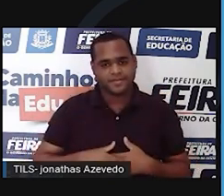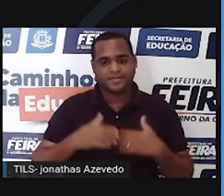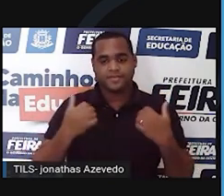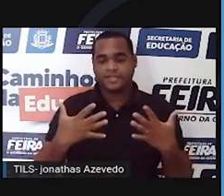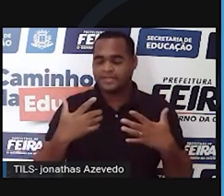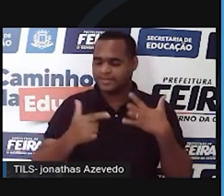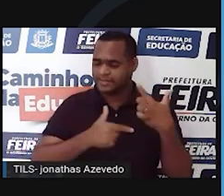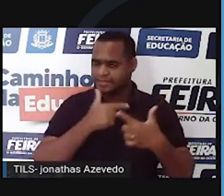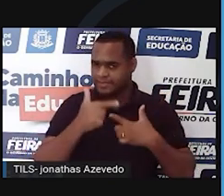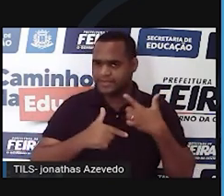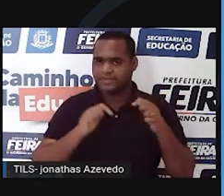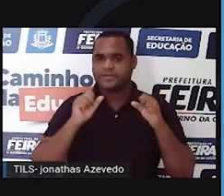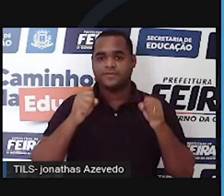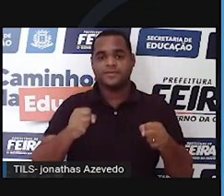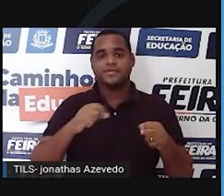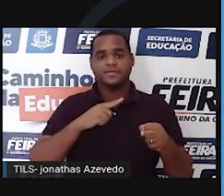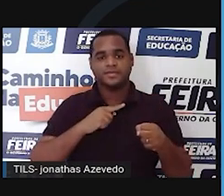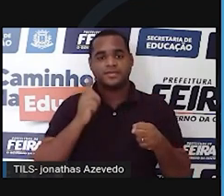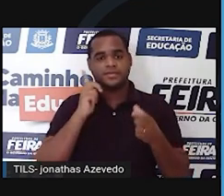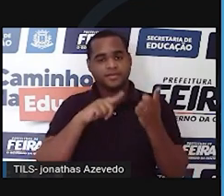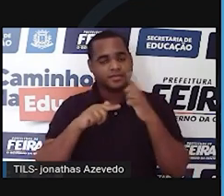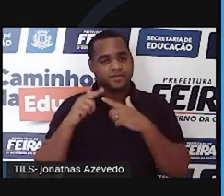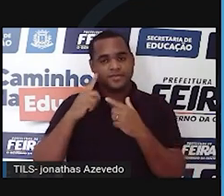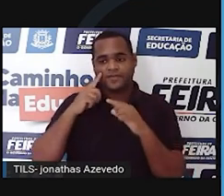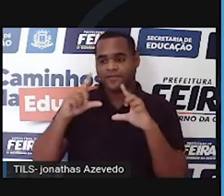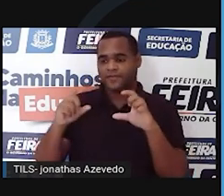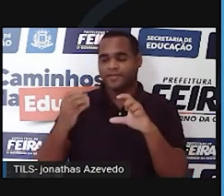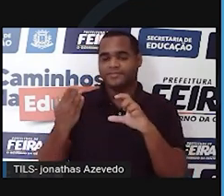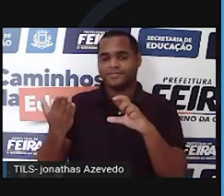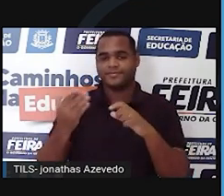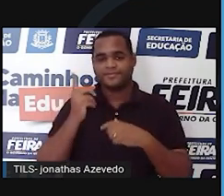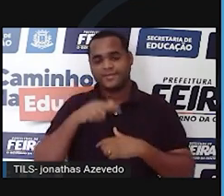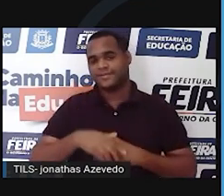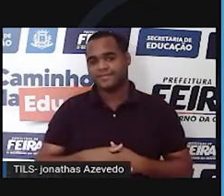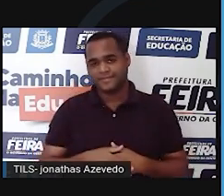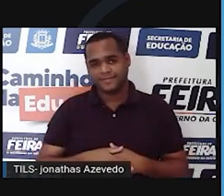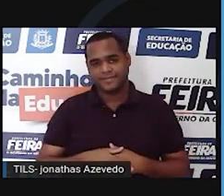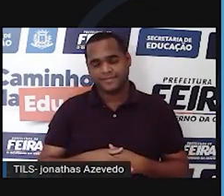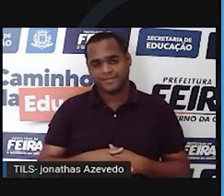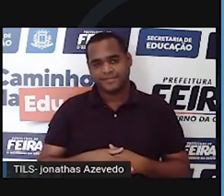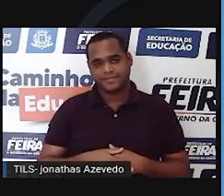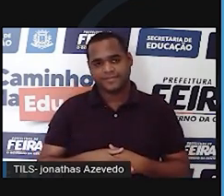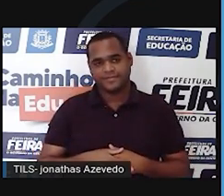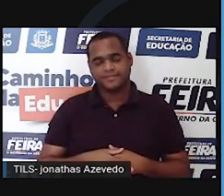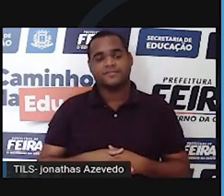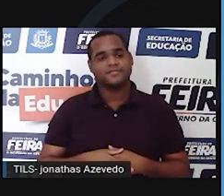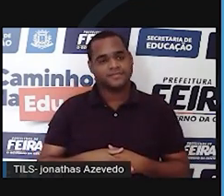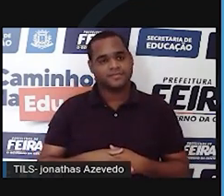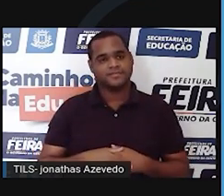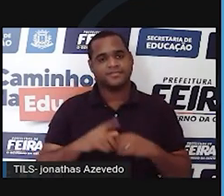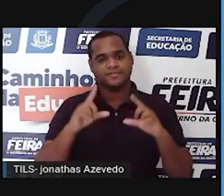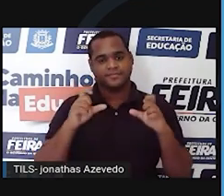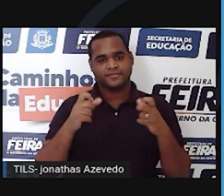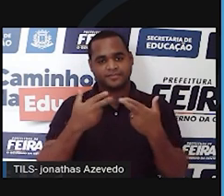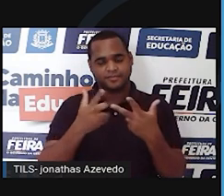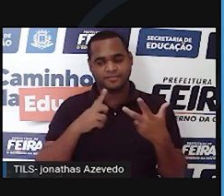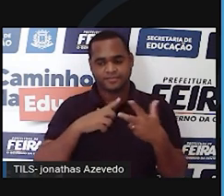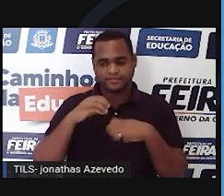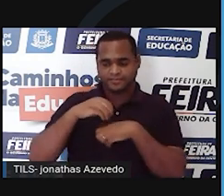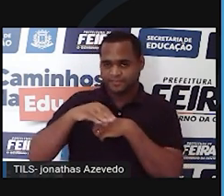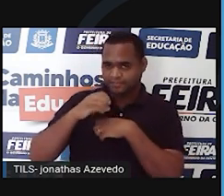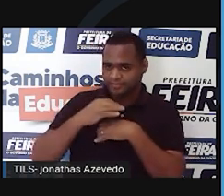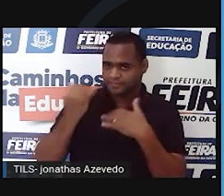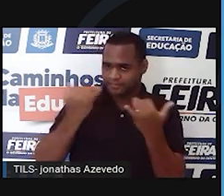trabalho, Roslind conseguiu fazer essa fotografia. E essa fotografia consegue trazer muitas informações.